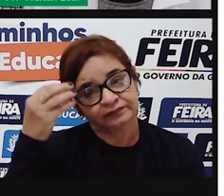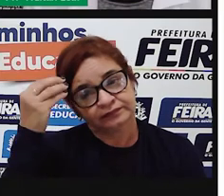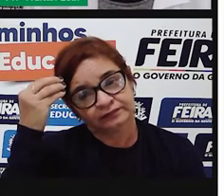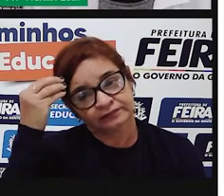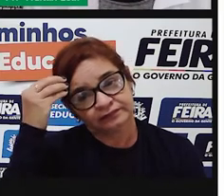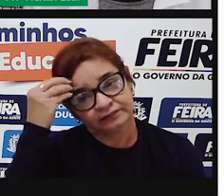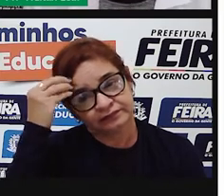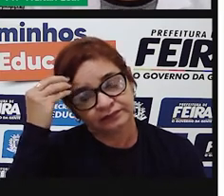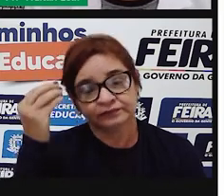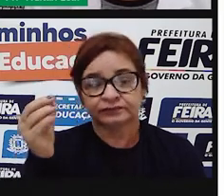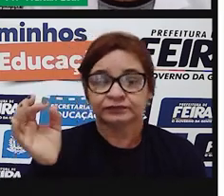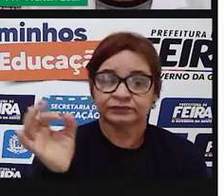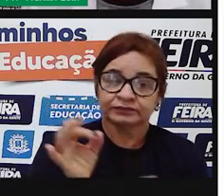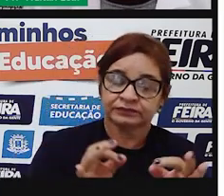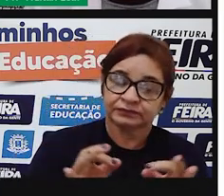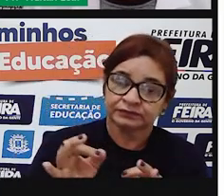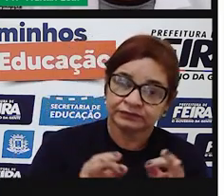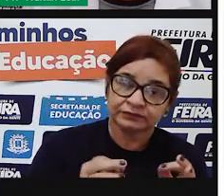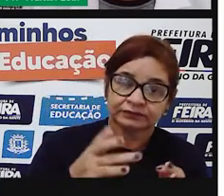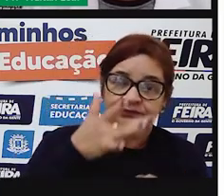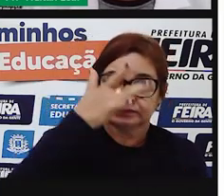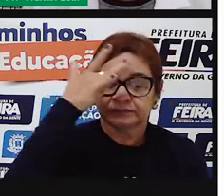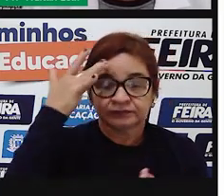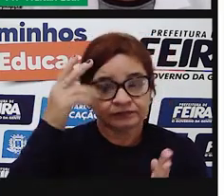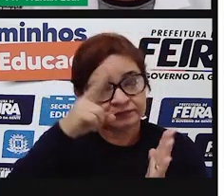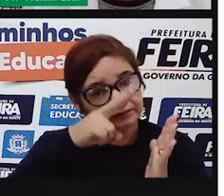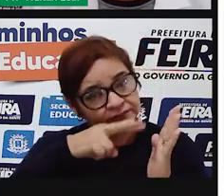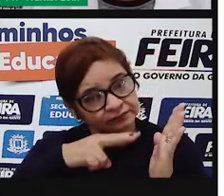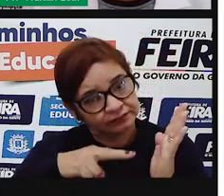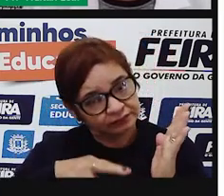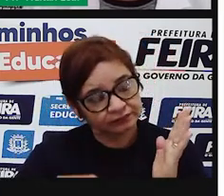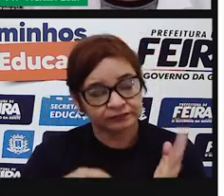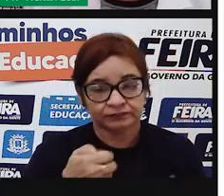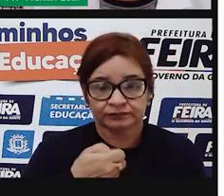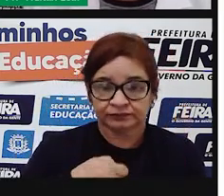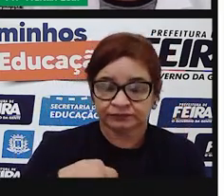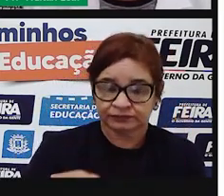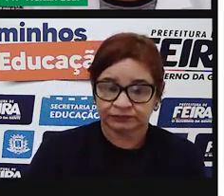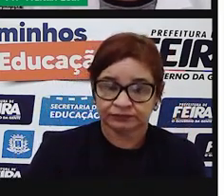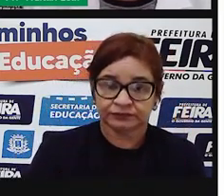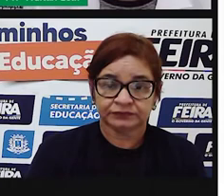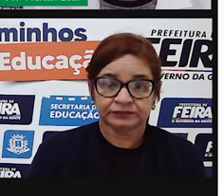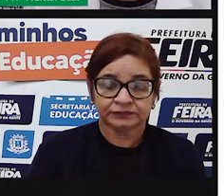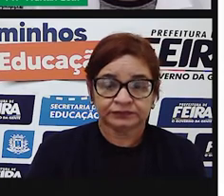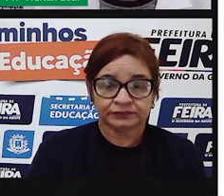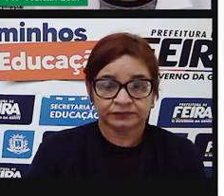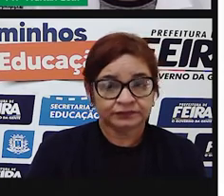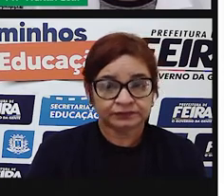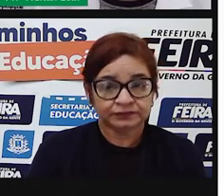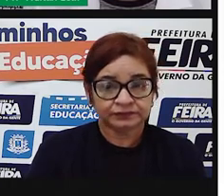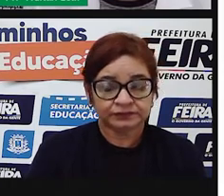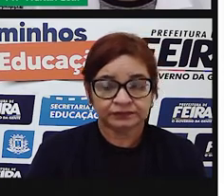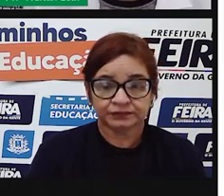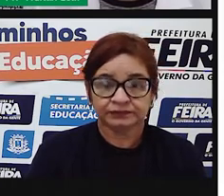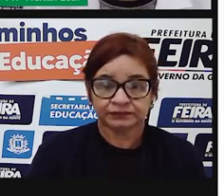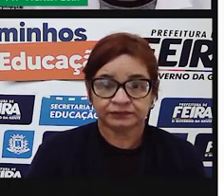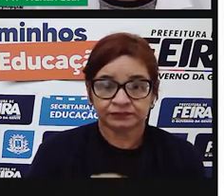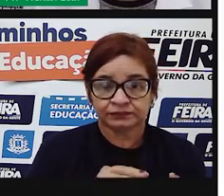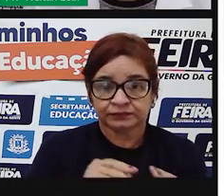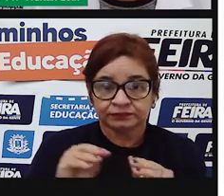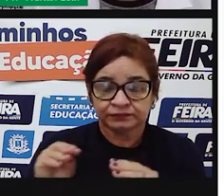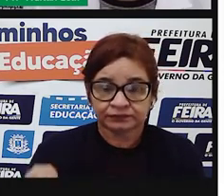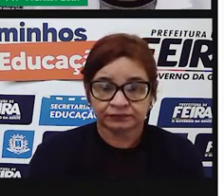ao leitor no sentido daquilo que está escrito. Falamos também que no ambiente fora do